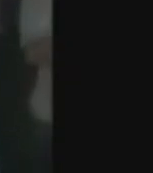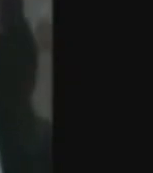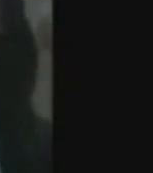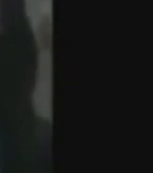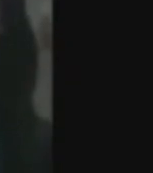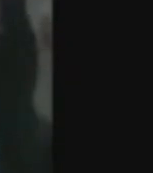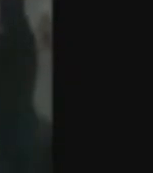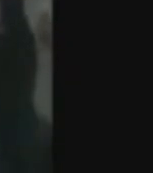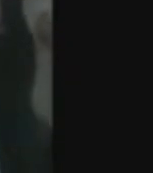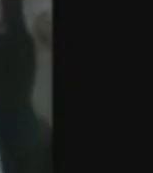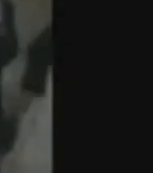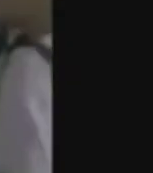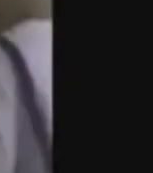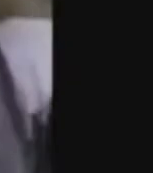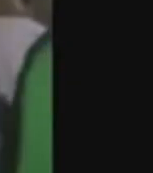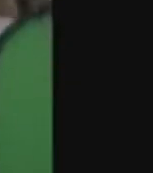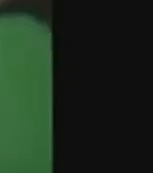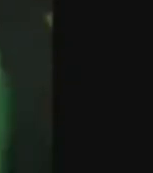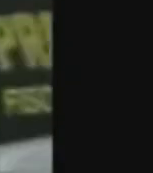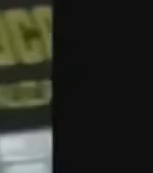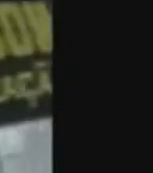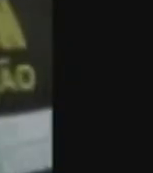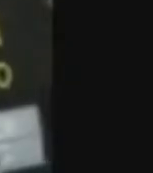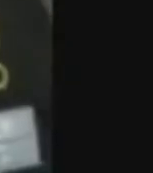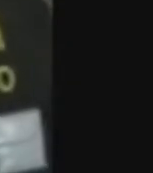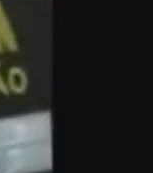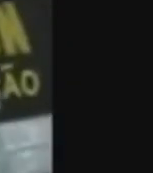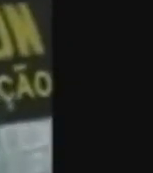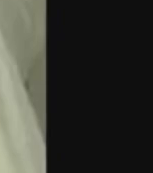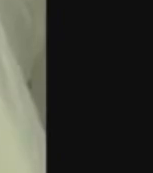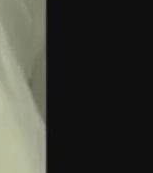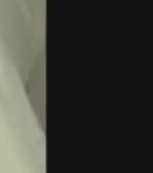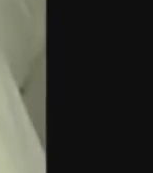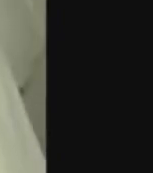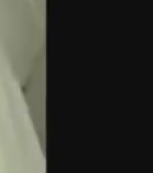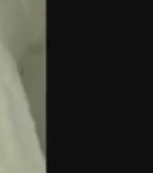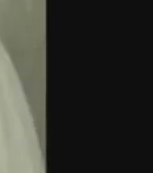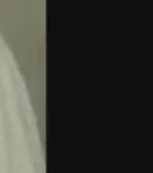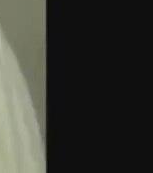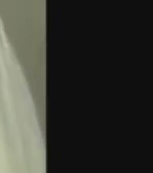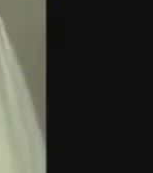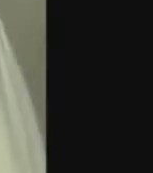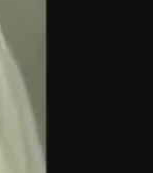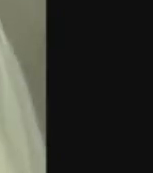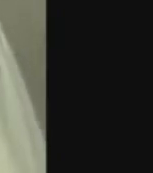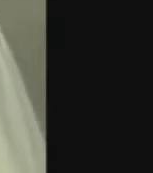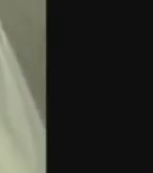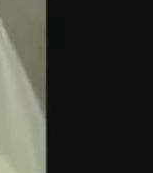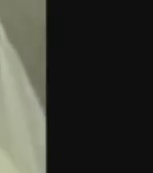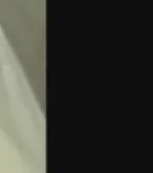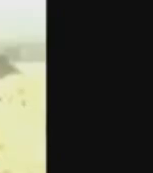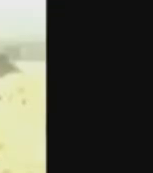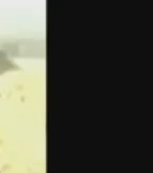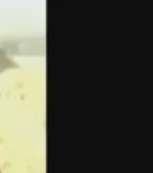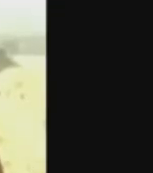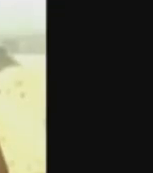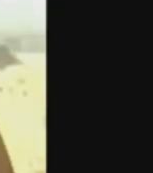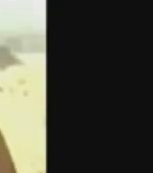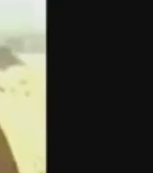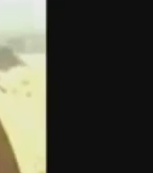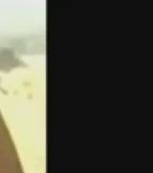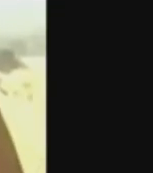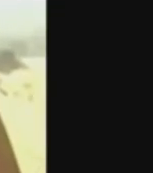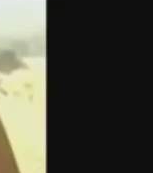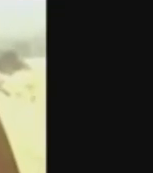essa identificação é muito complicada sem utilizar uma metodologia como essa do DNA. Ele mostra quem está vendendo o produto correto. Ainda mais